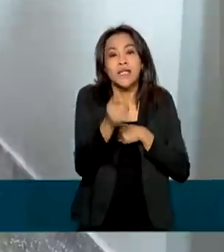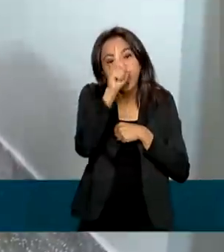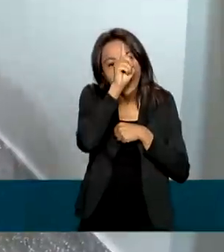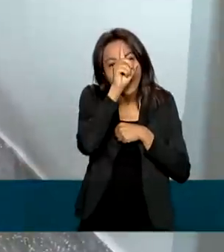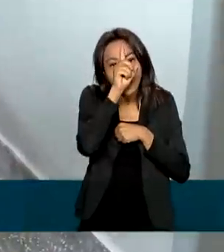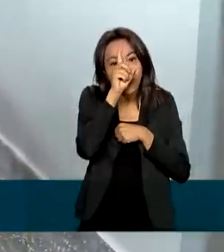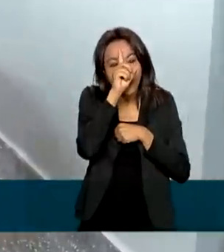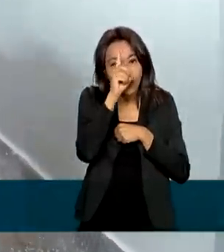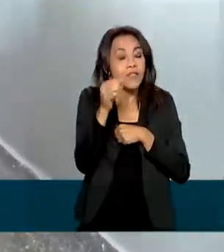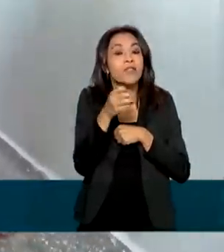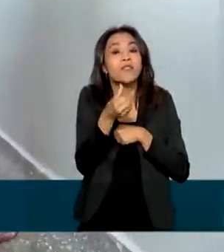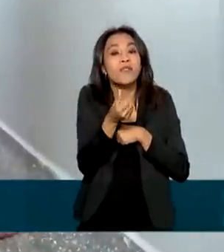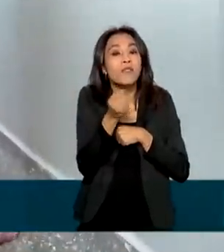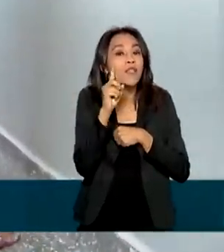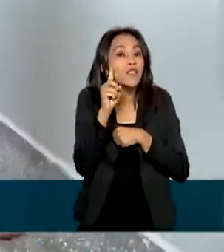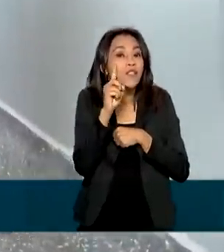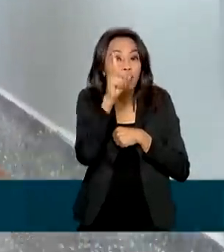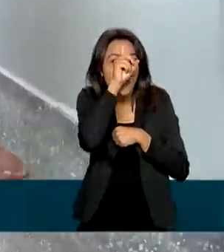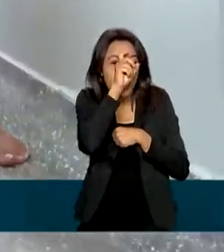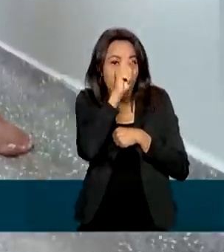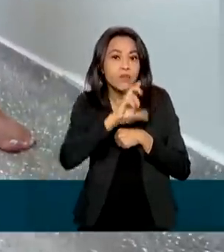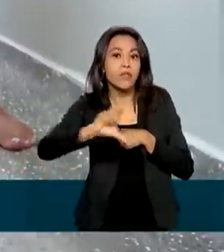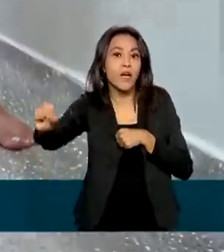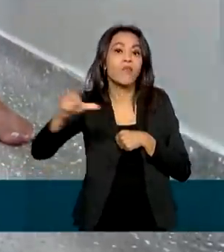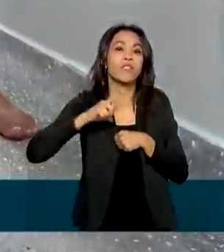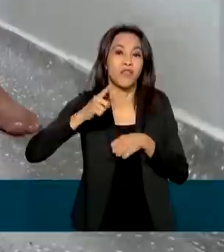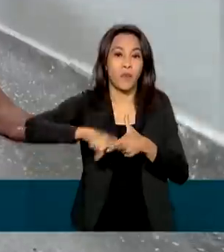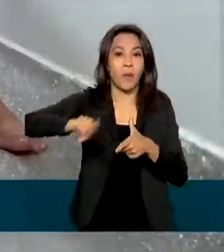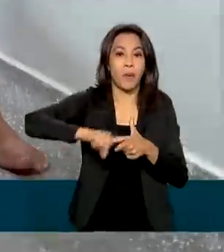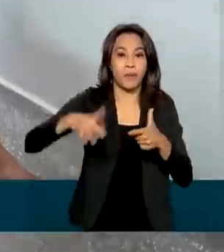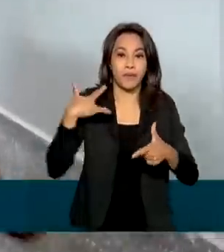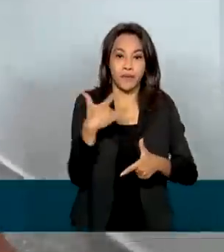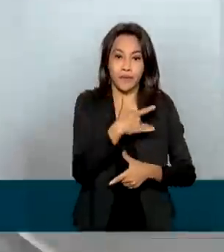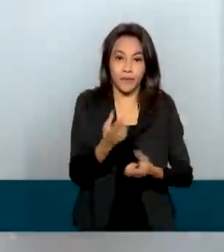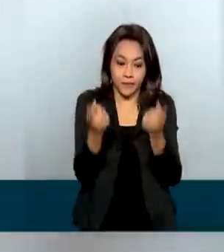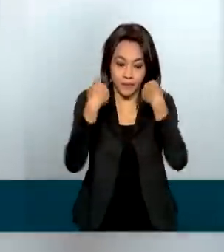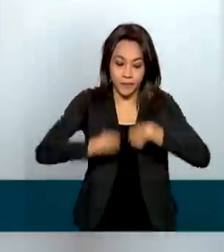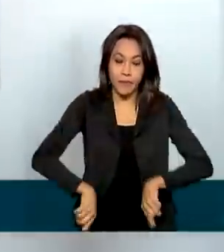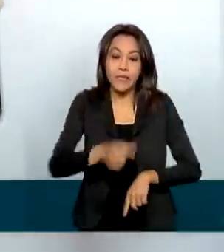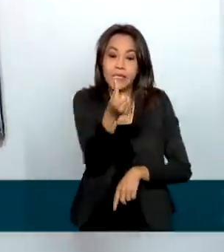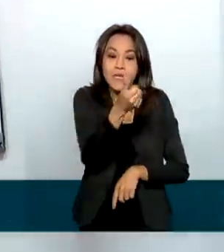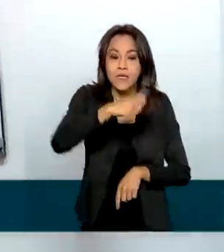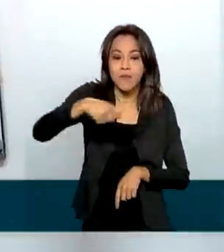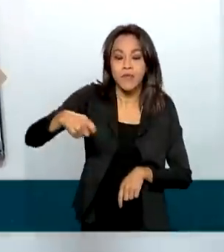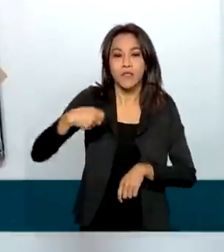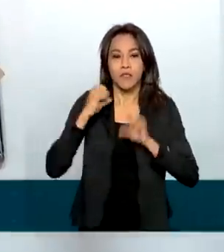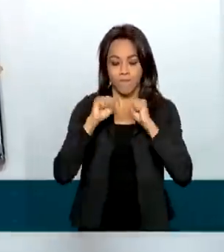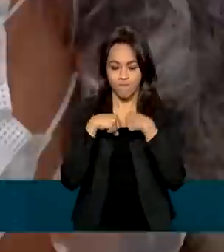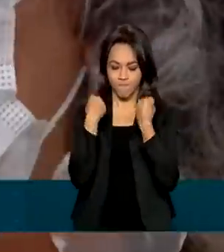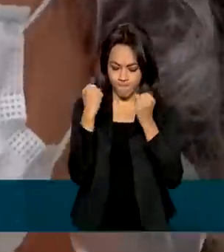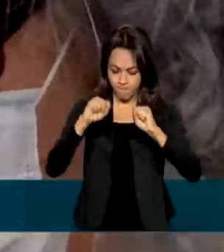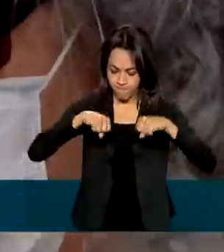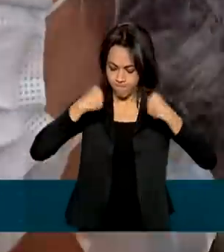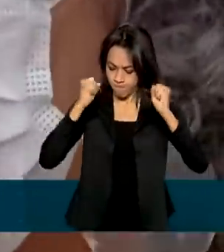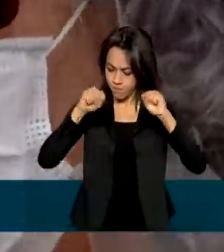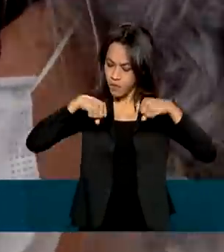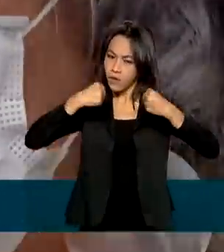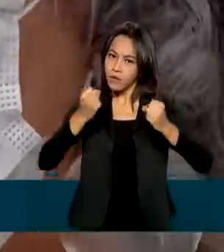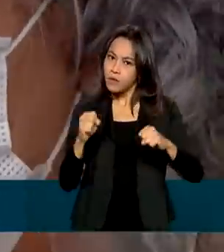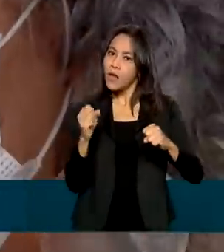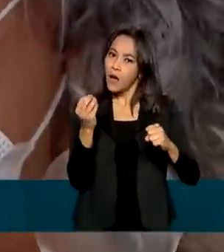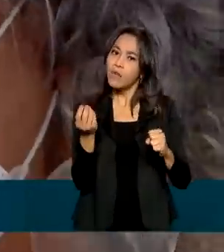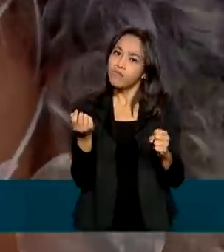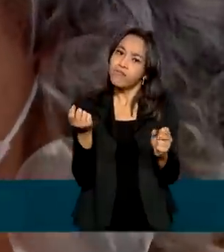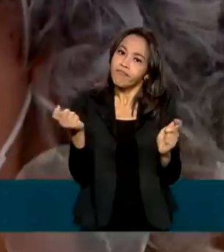problemas respiratórios e motores. Após seis meses de fisioterapia, ela diz estar podendo voltar